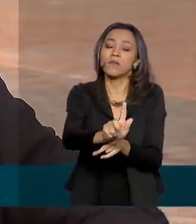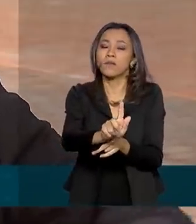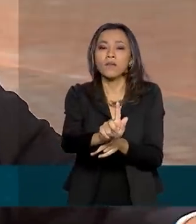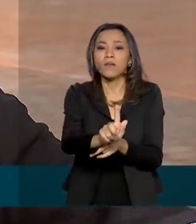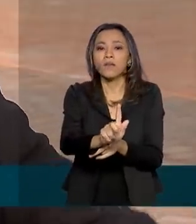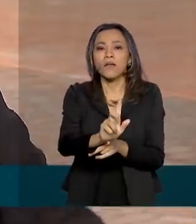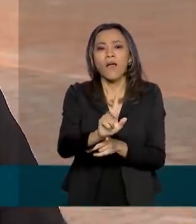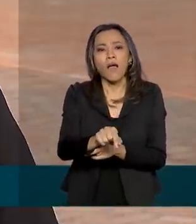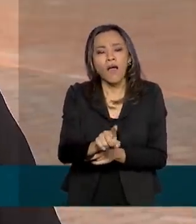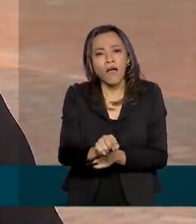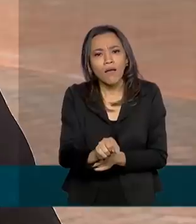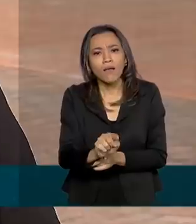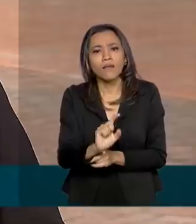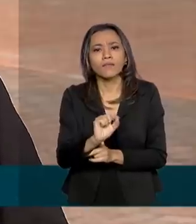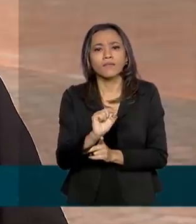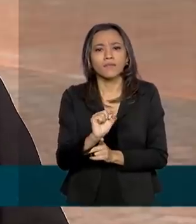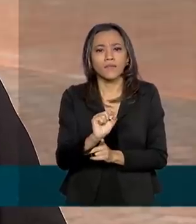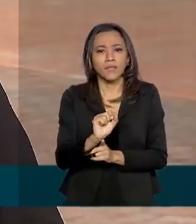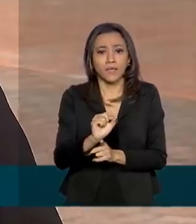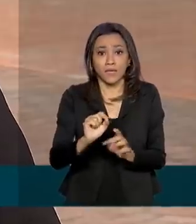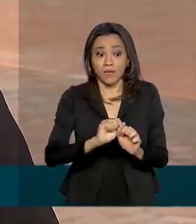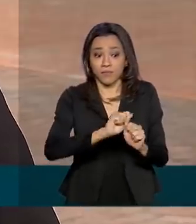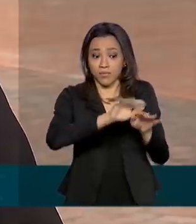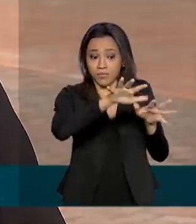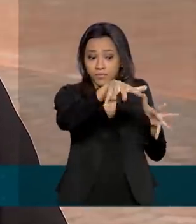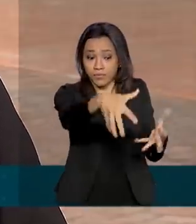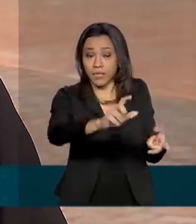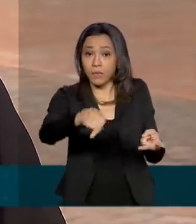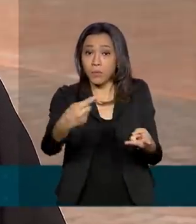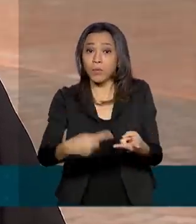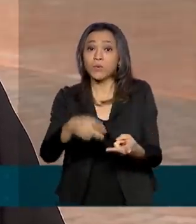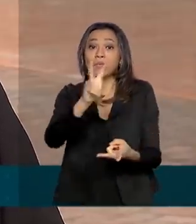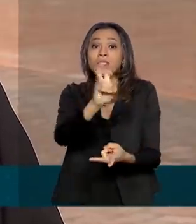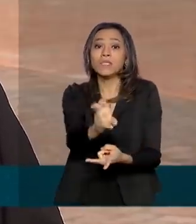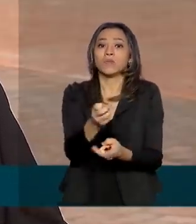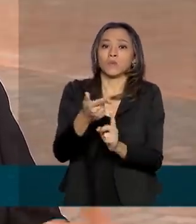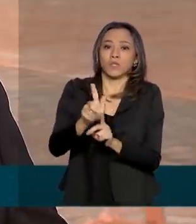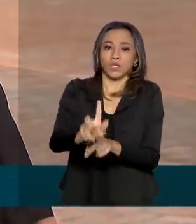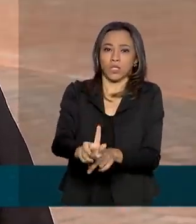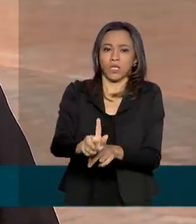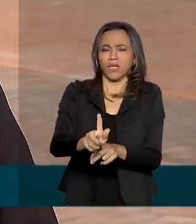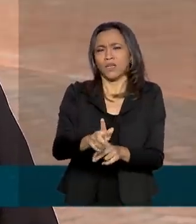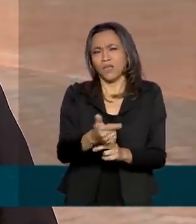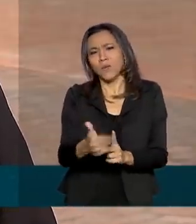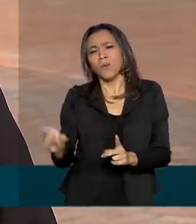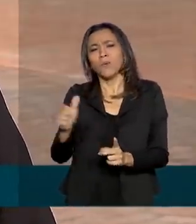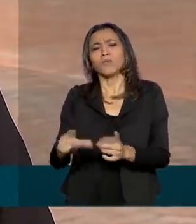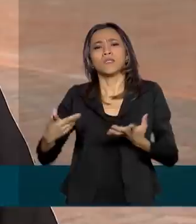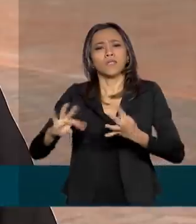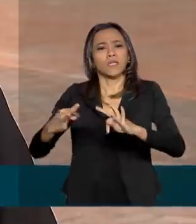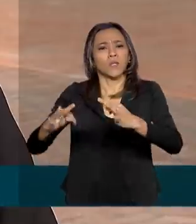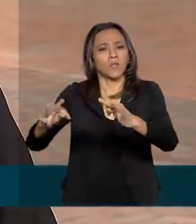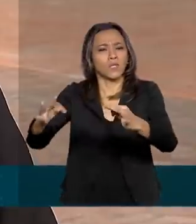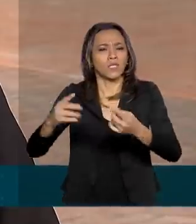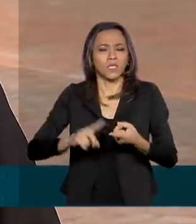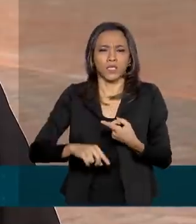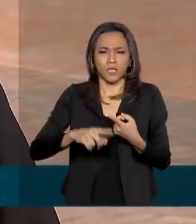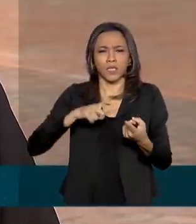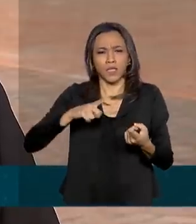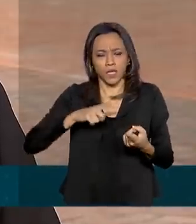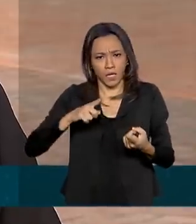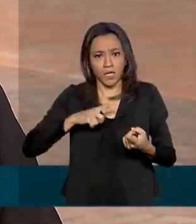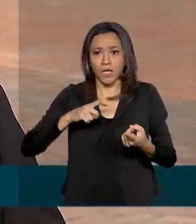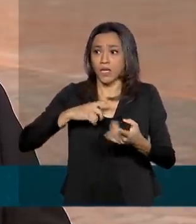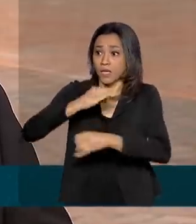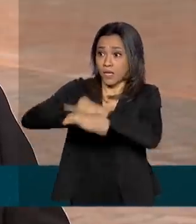preencher todos esses espaços, depois o 5G. E as tecnologias que trabalham com isso, como o internet das coisas, que